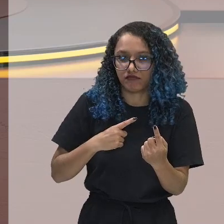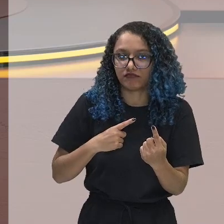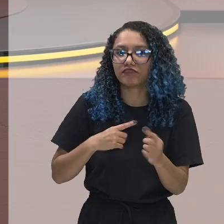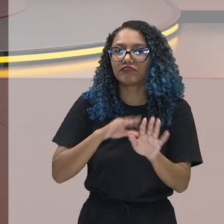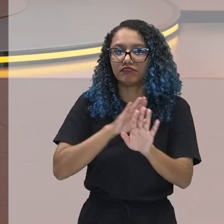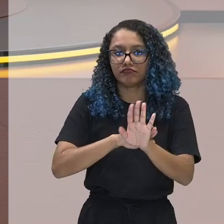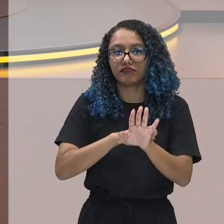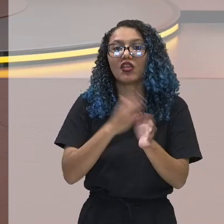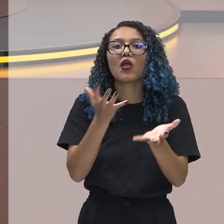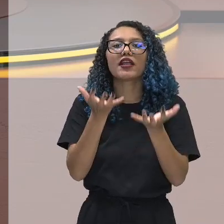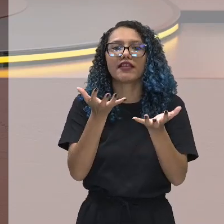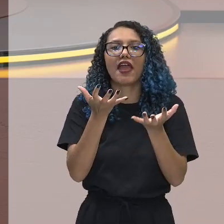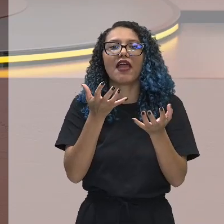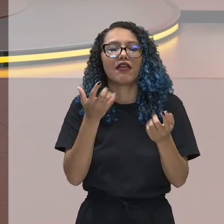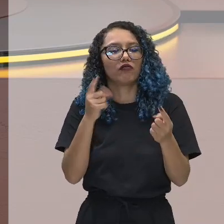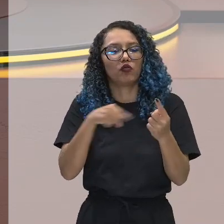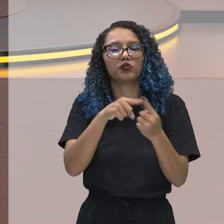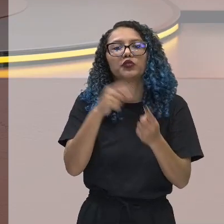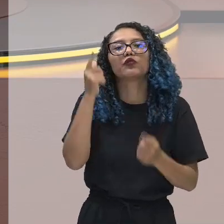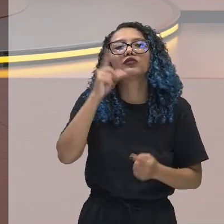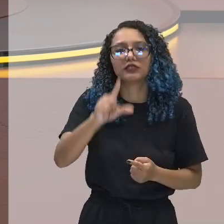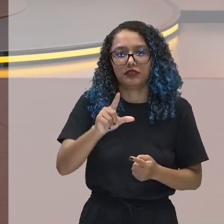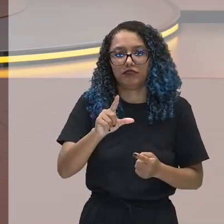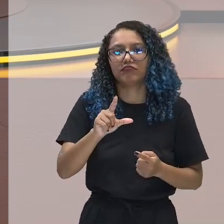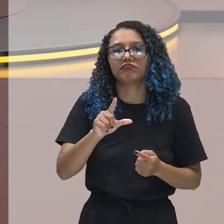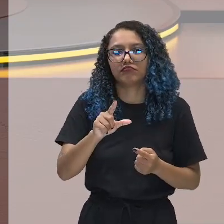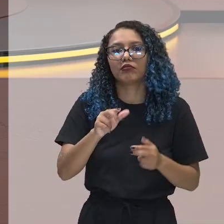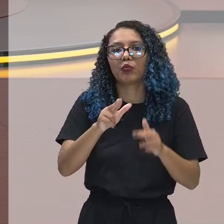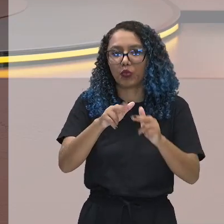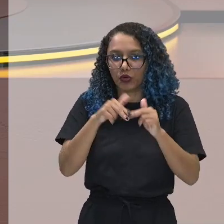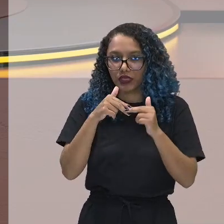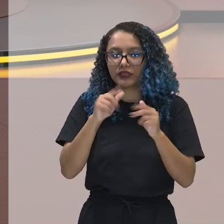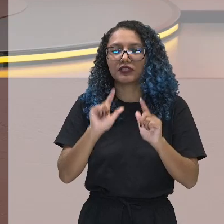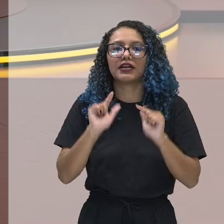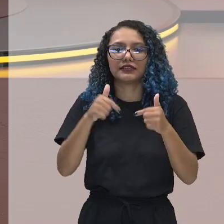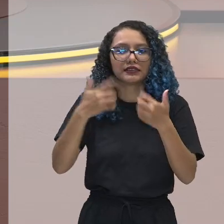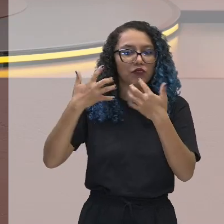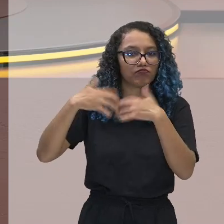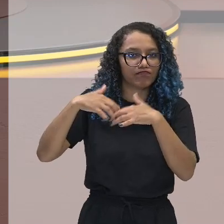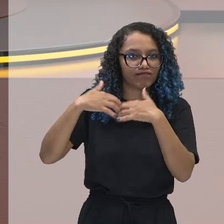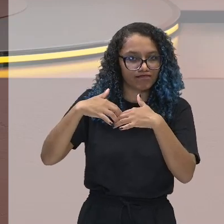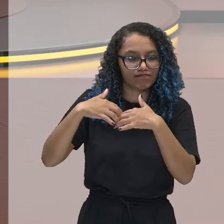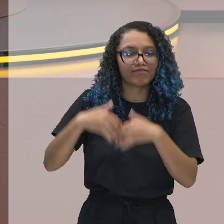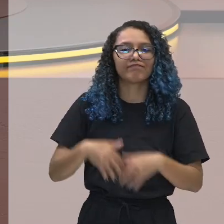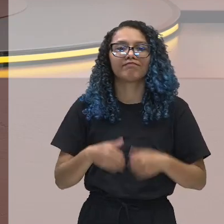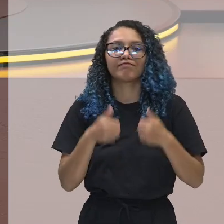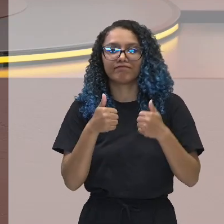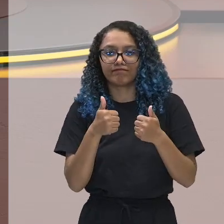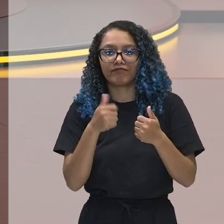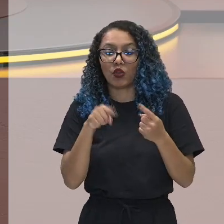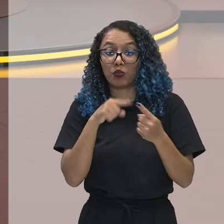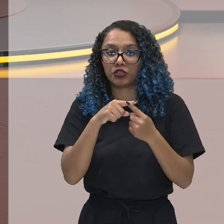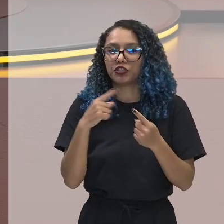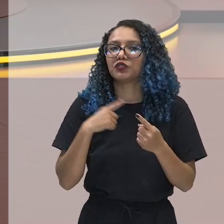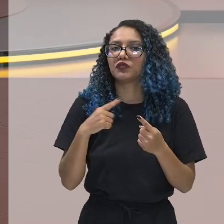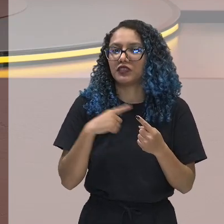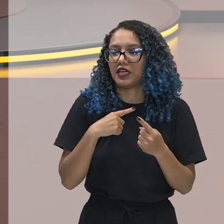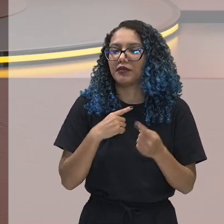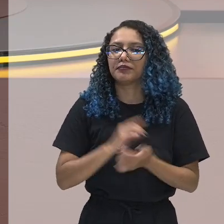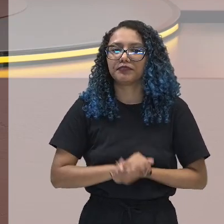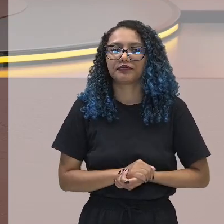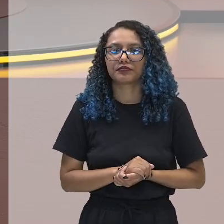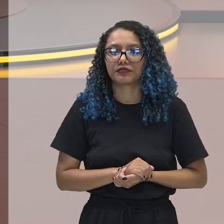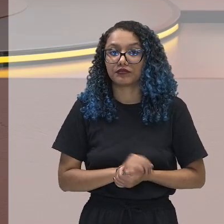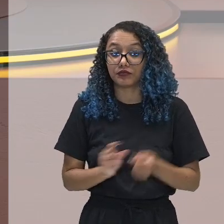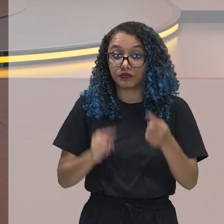Então, entendeu? A ação social racional com relação a fins. Então, esse é o primeiro grupo de ação.